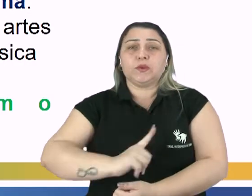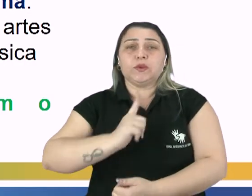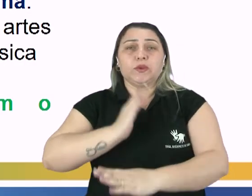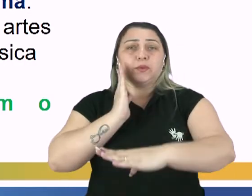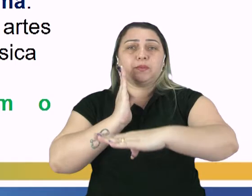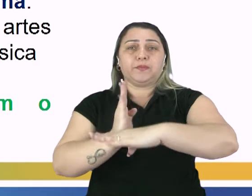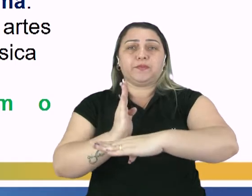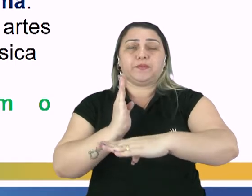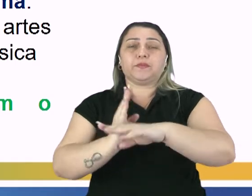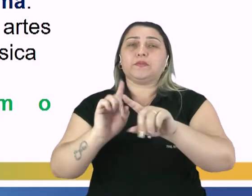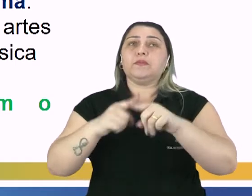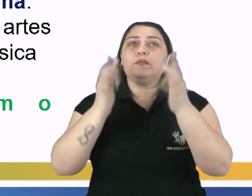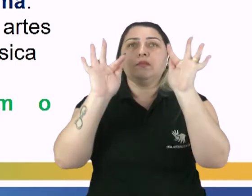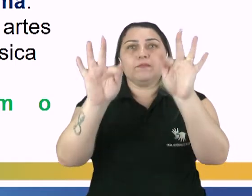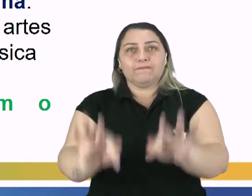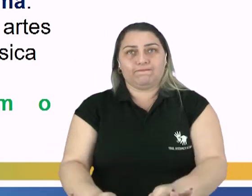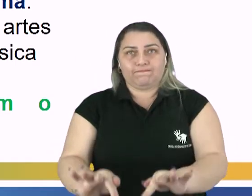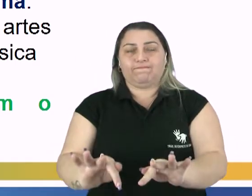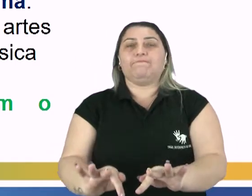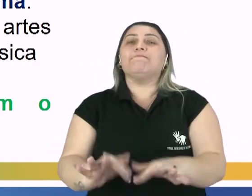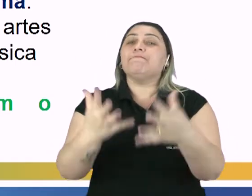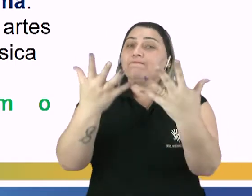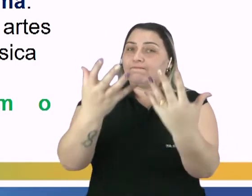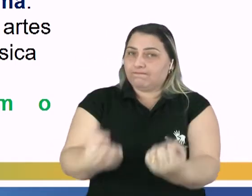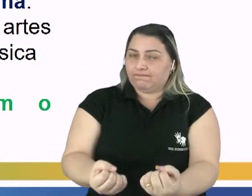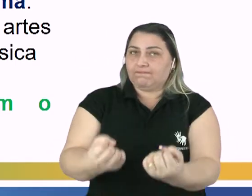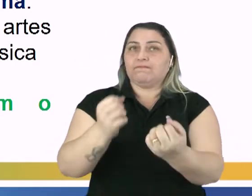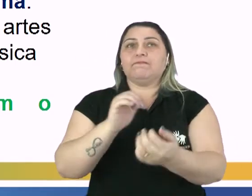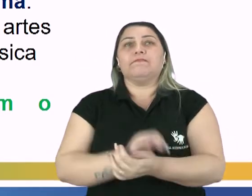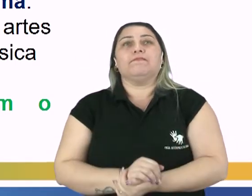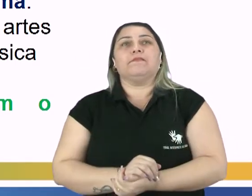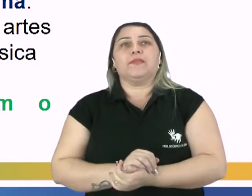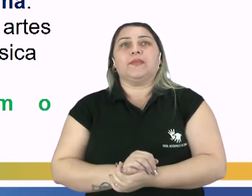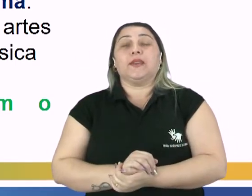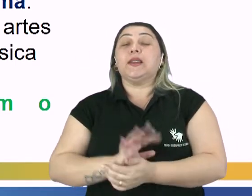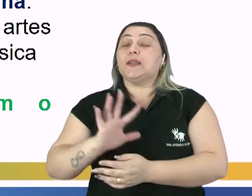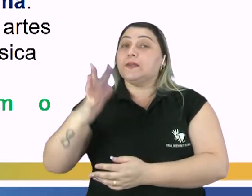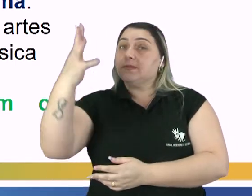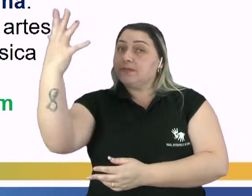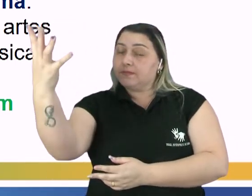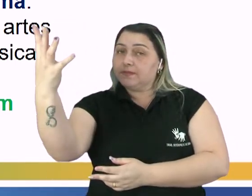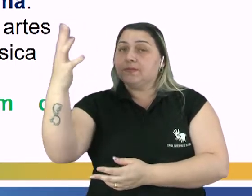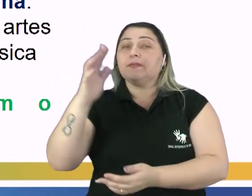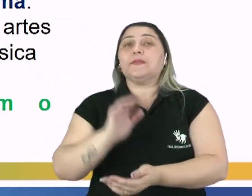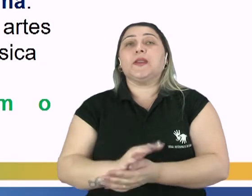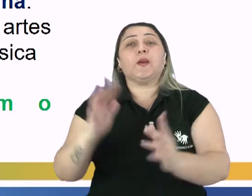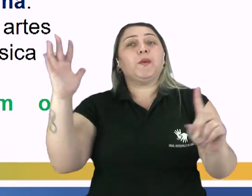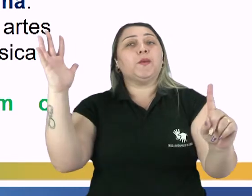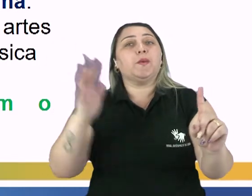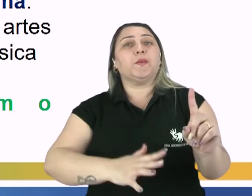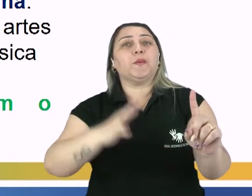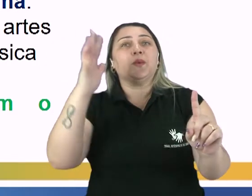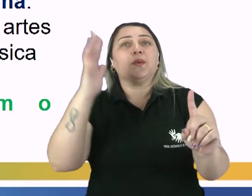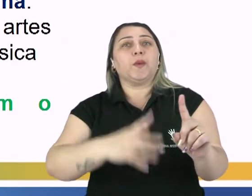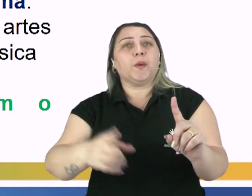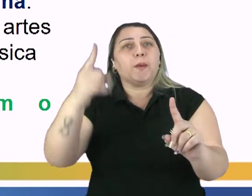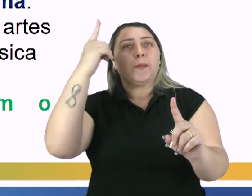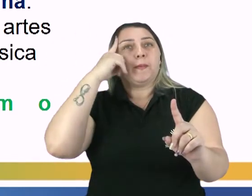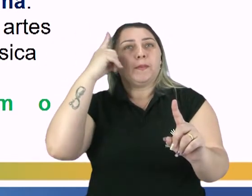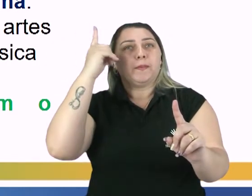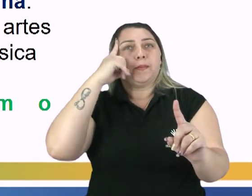barroco. Mas, por fim, acabaram cedendo a isso. Todos esses acontecimentos influenciaram no